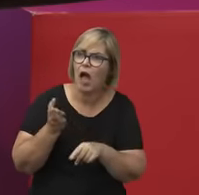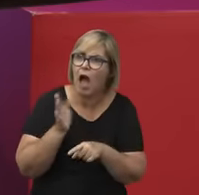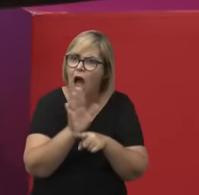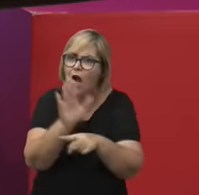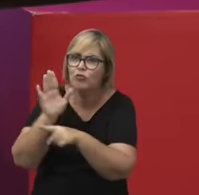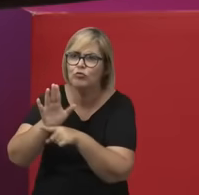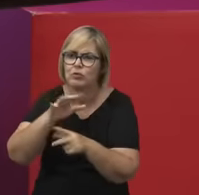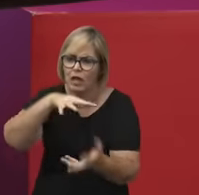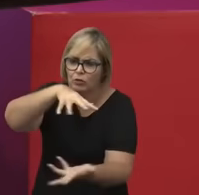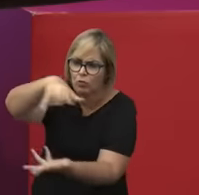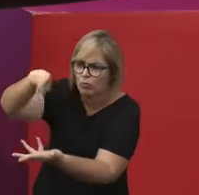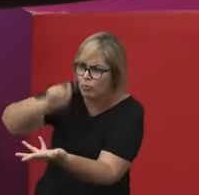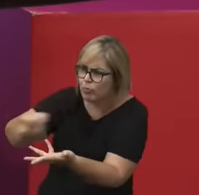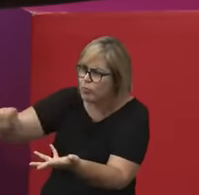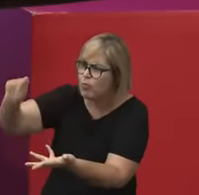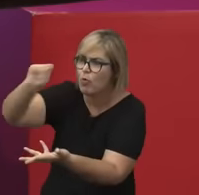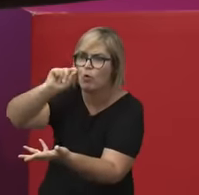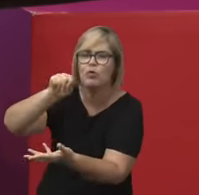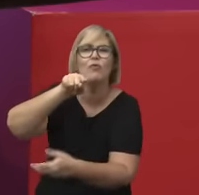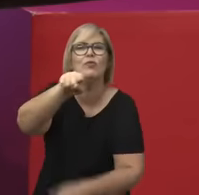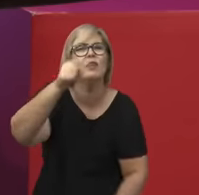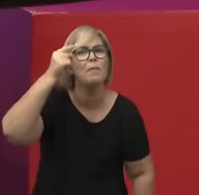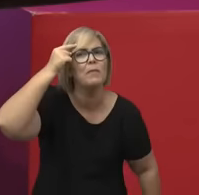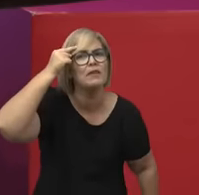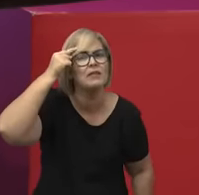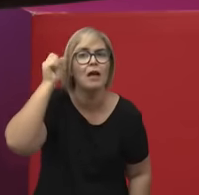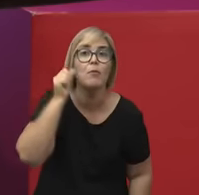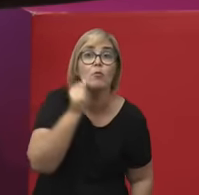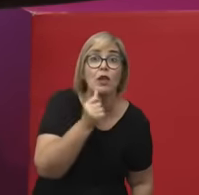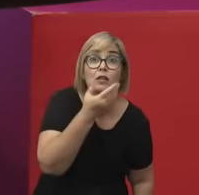Você pensar em filósofos e filósofas brasileiras,